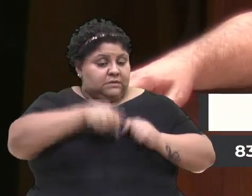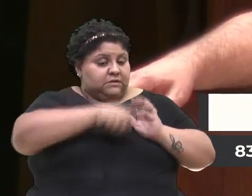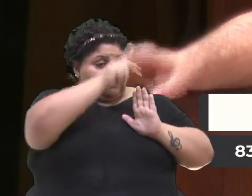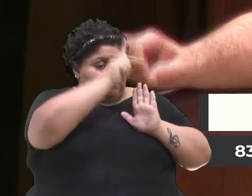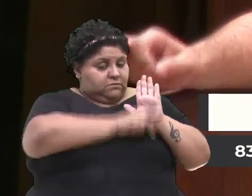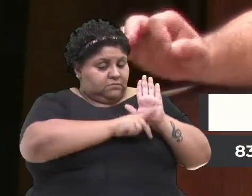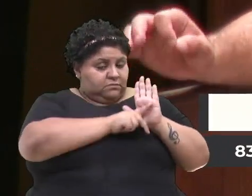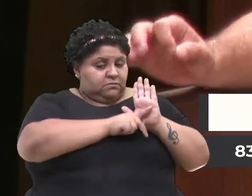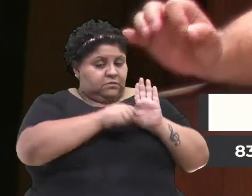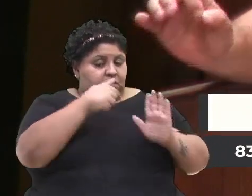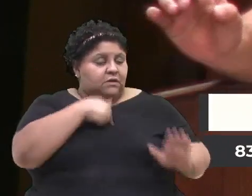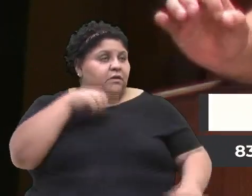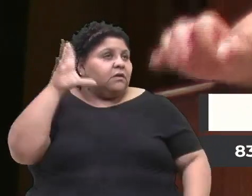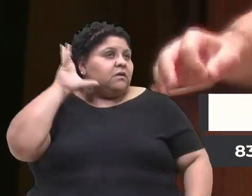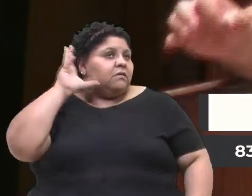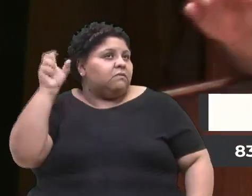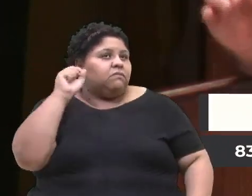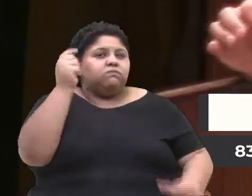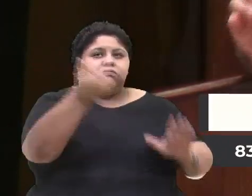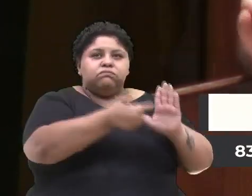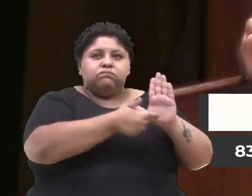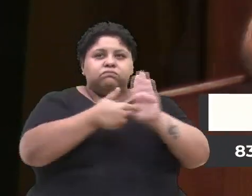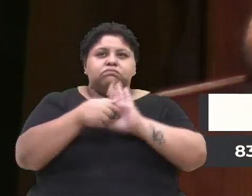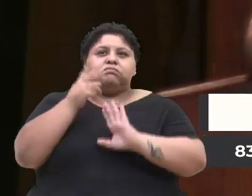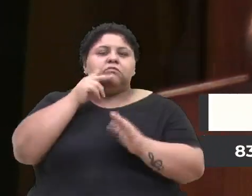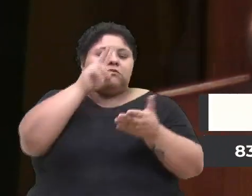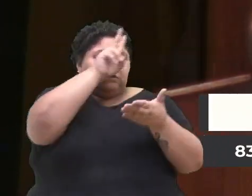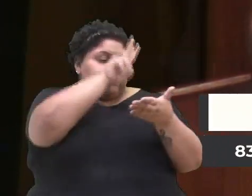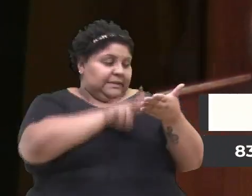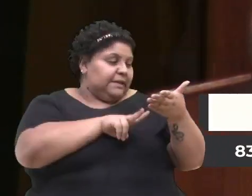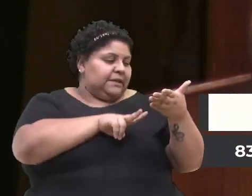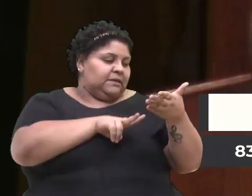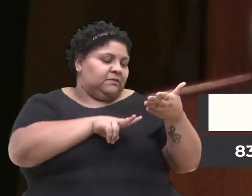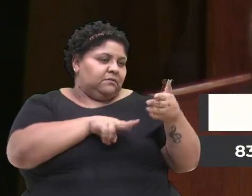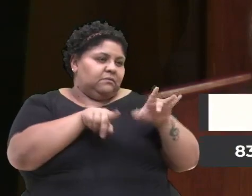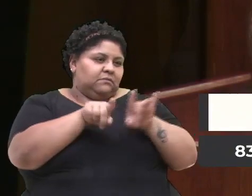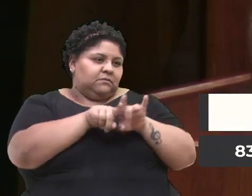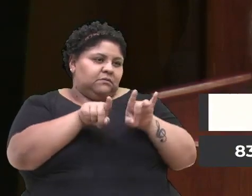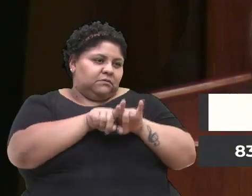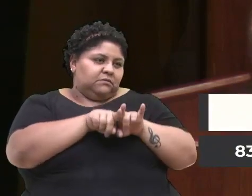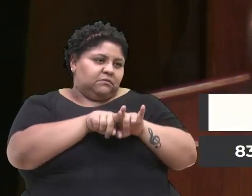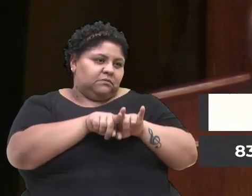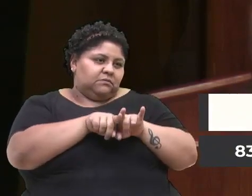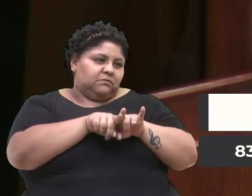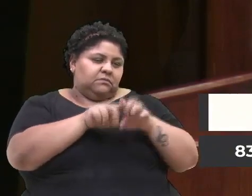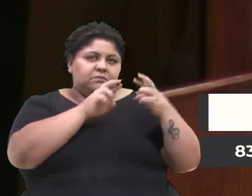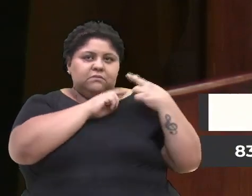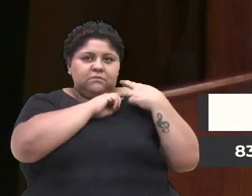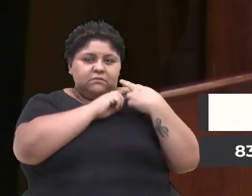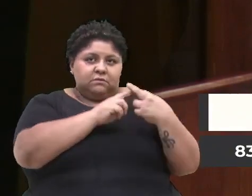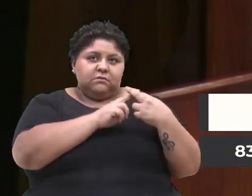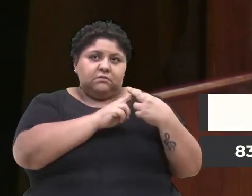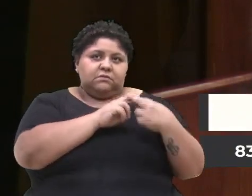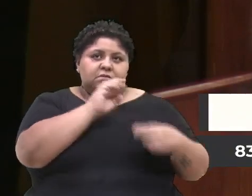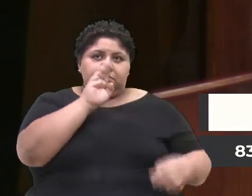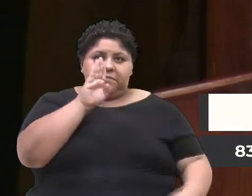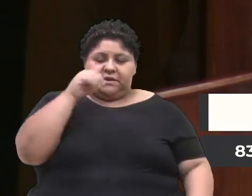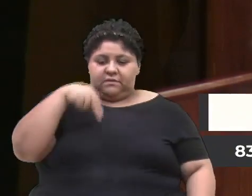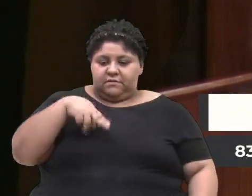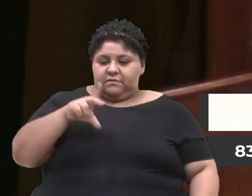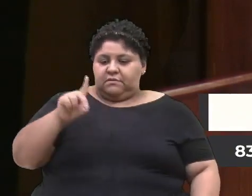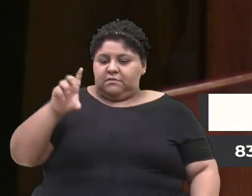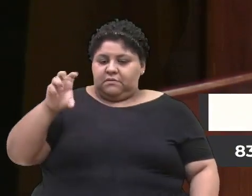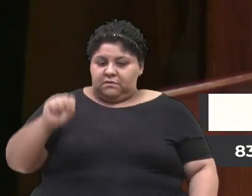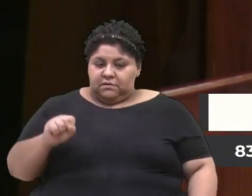ouvi a apresentação e li a apresentação em que os representantes do BNDES estiveram aí.